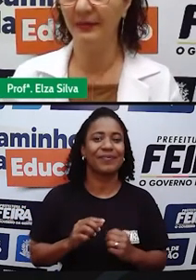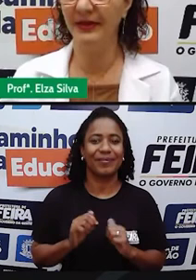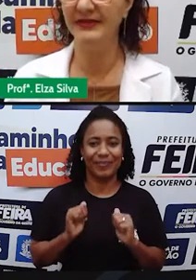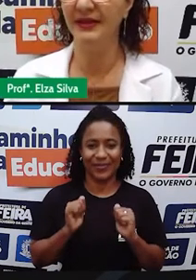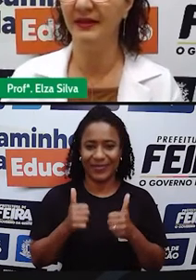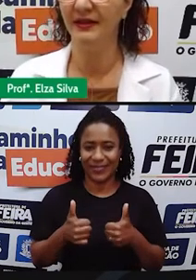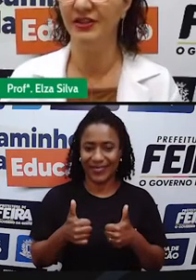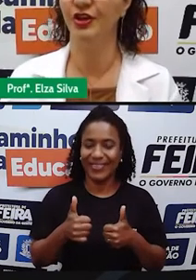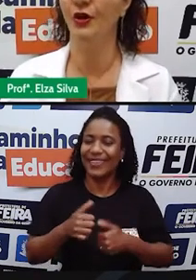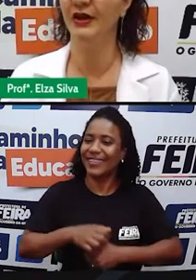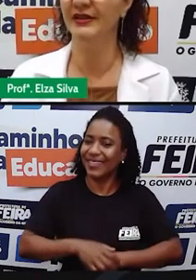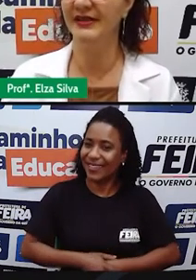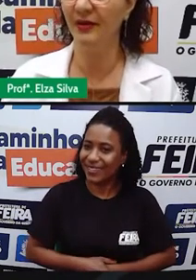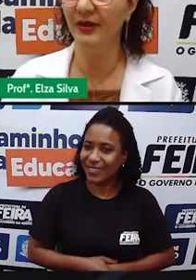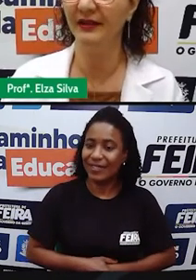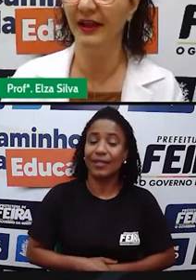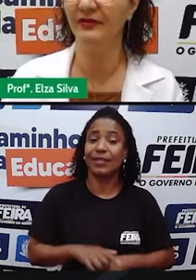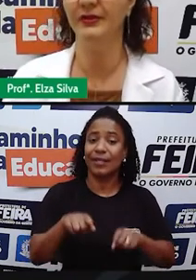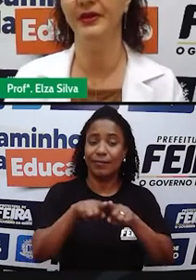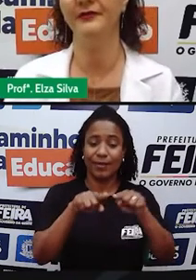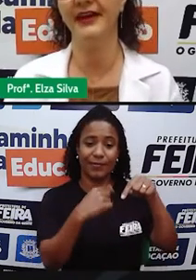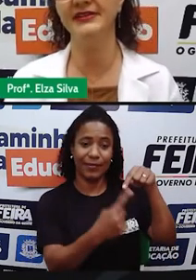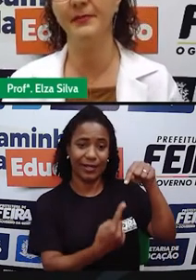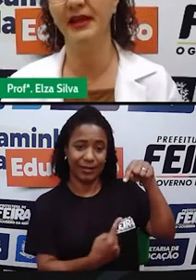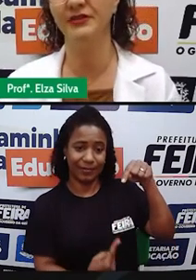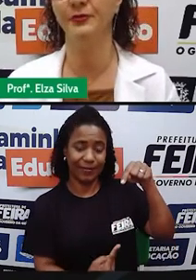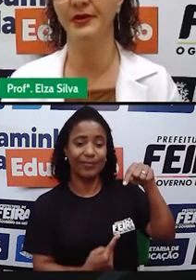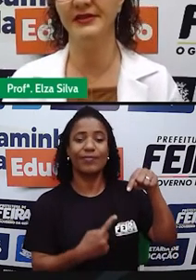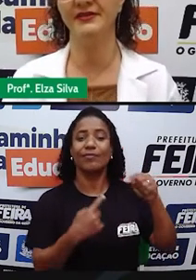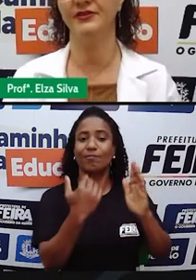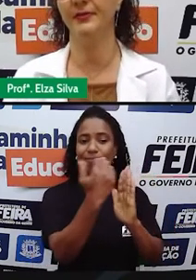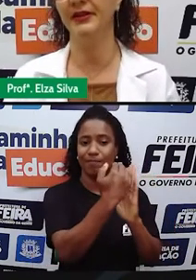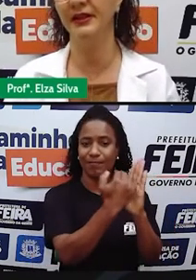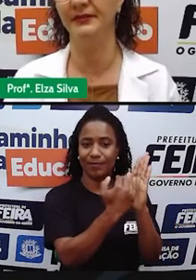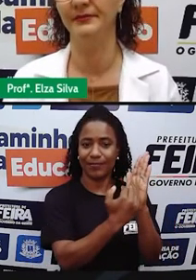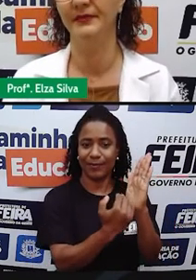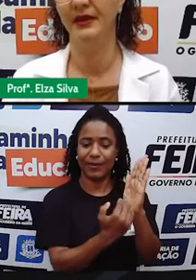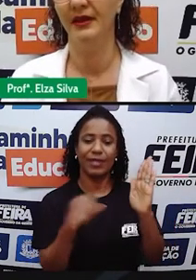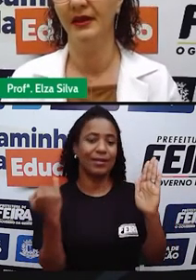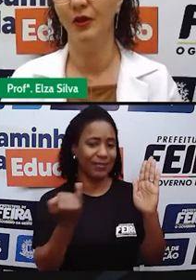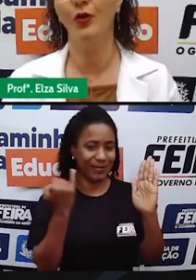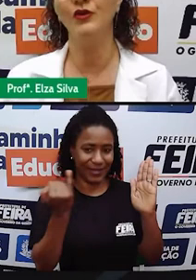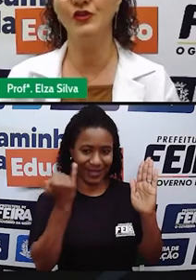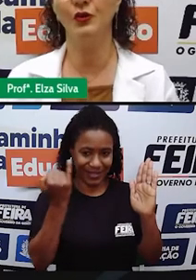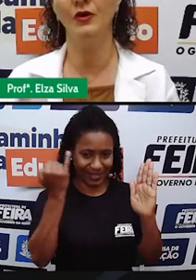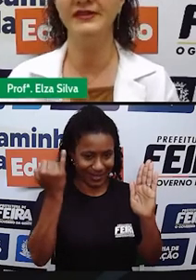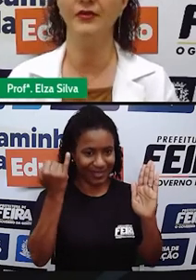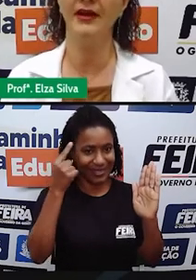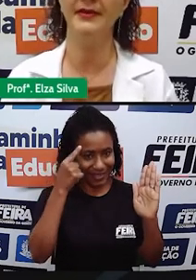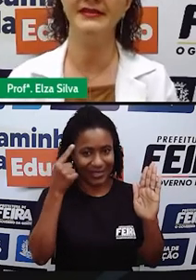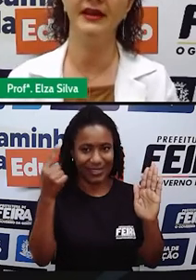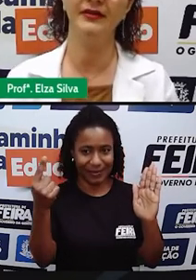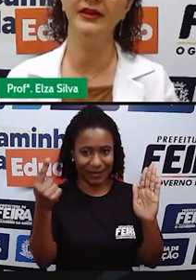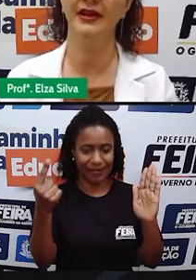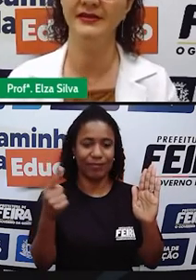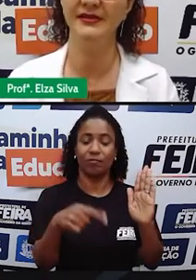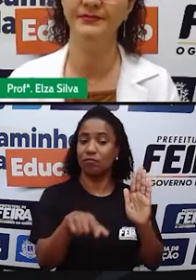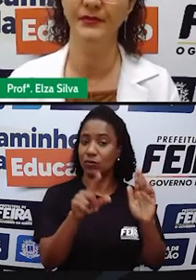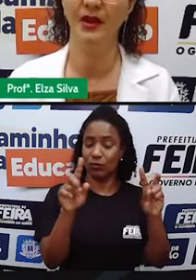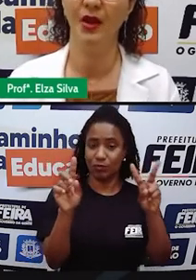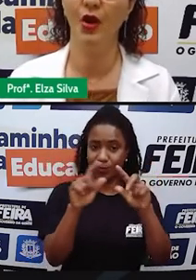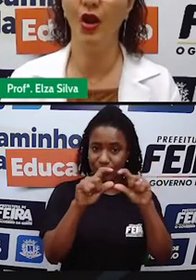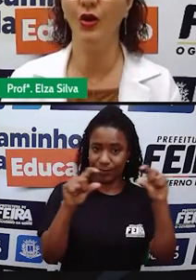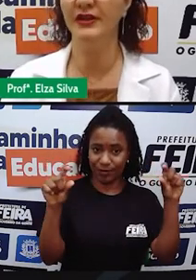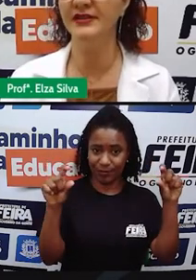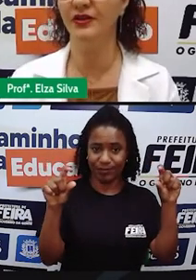Lembrem-se de que organizar um caderno também faz parte do processo de aprender. Então, construa o seu cabeçalho em inglês.